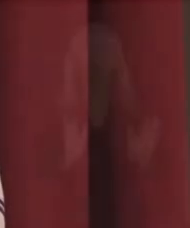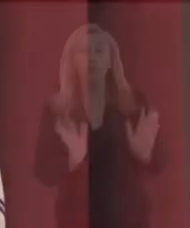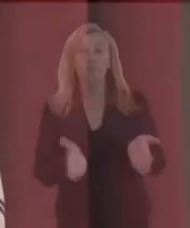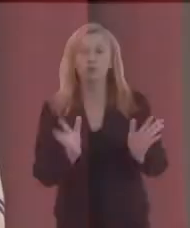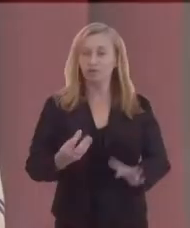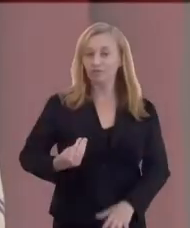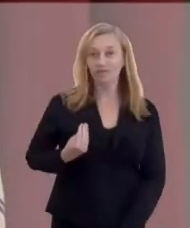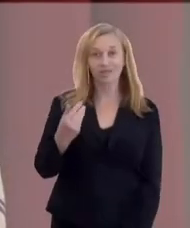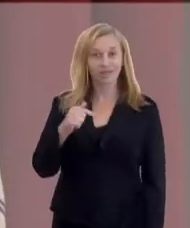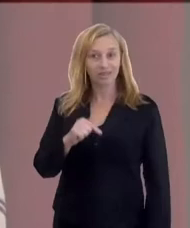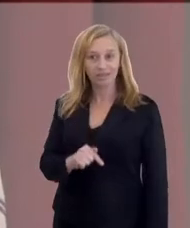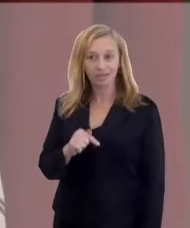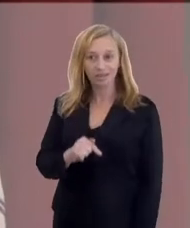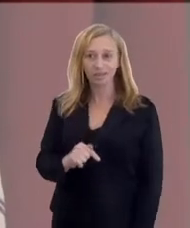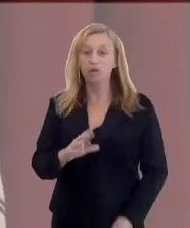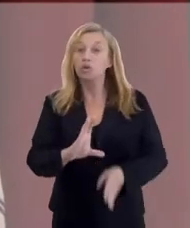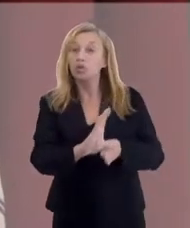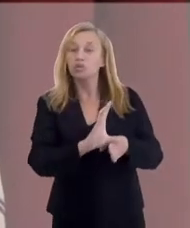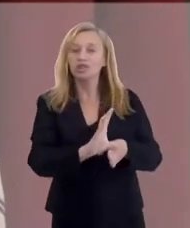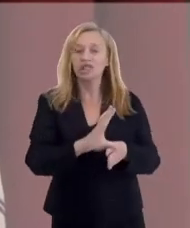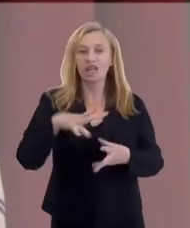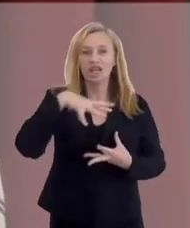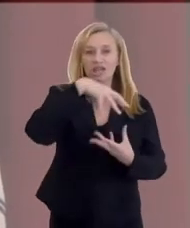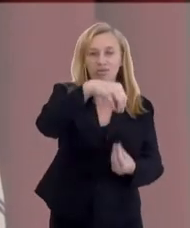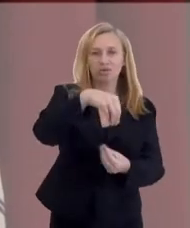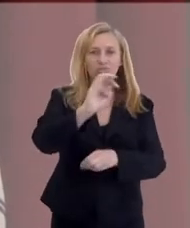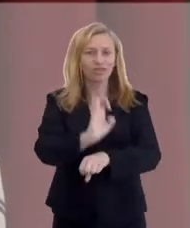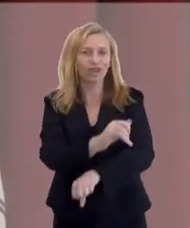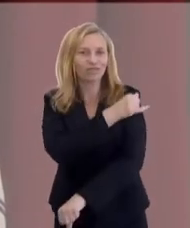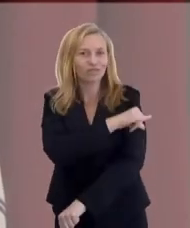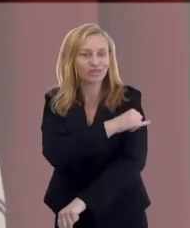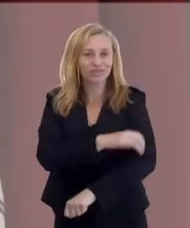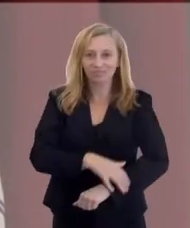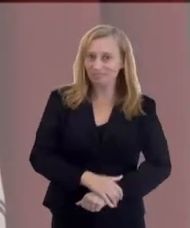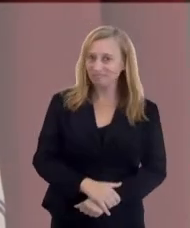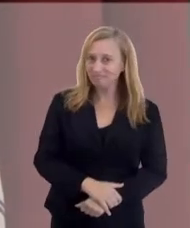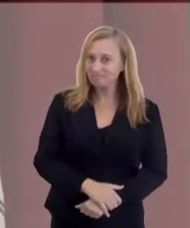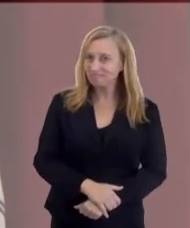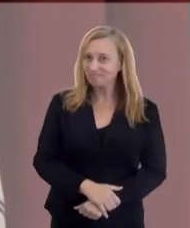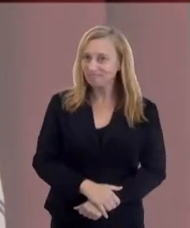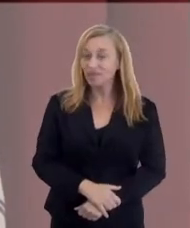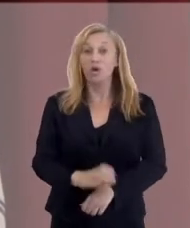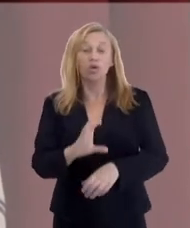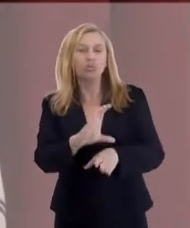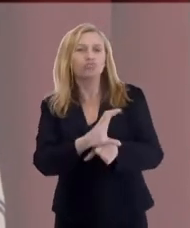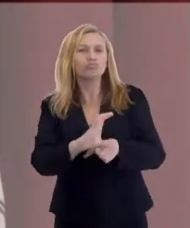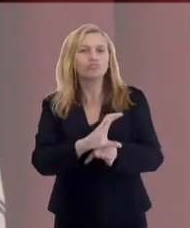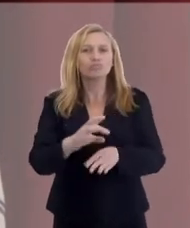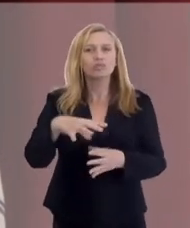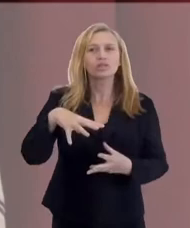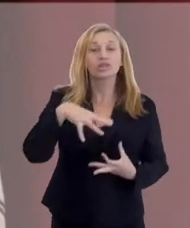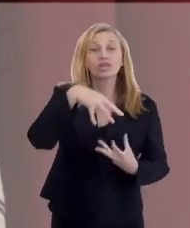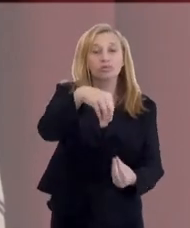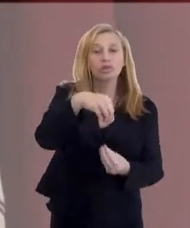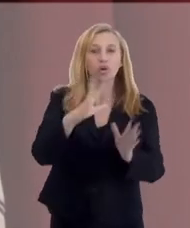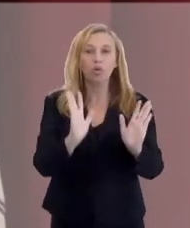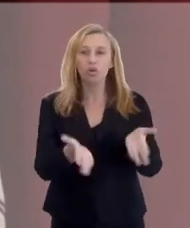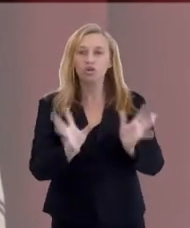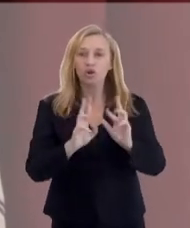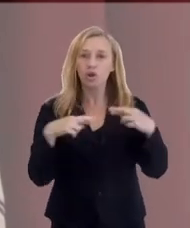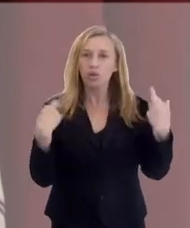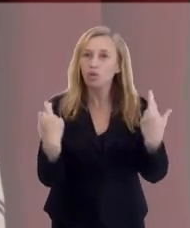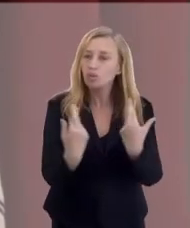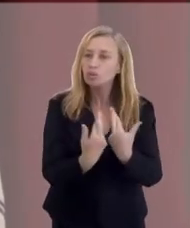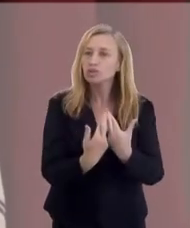Hoje nós estamos aqui no Conselho Espírita do Estado do Rio de Janeiro. O Conselho Espírita hoje